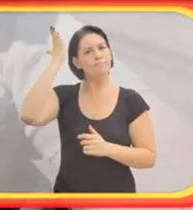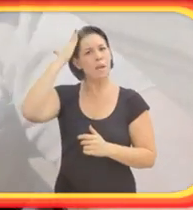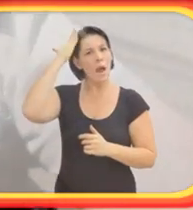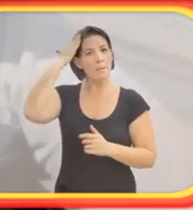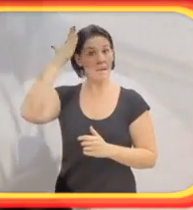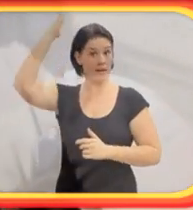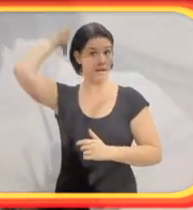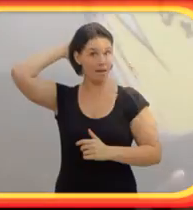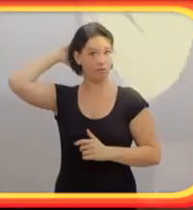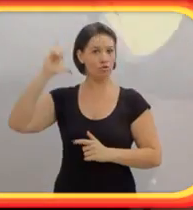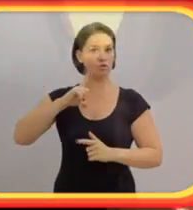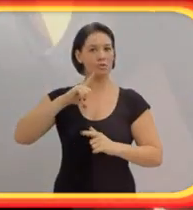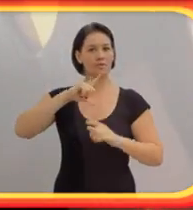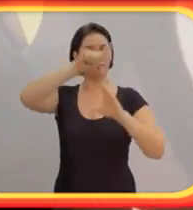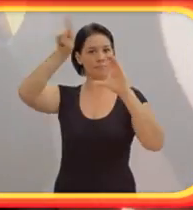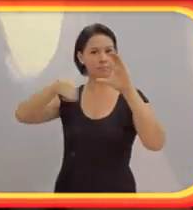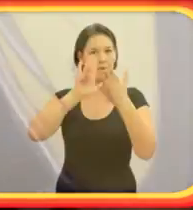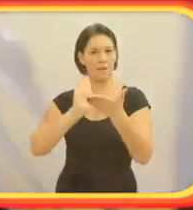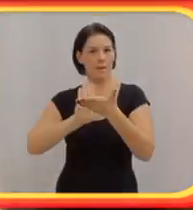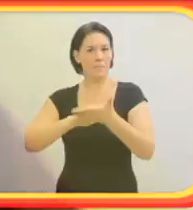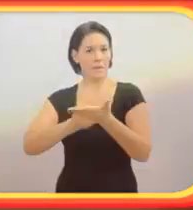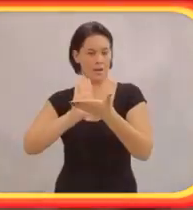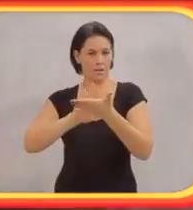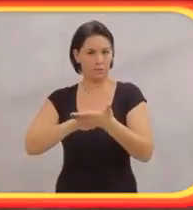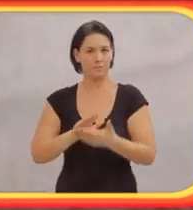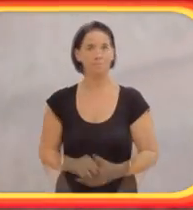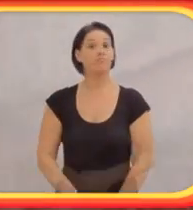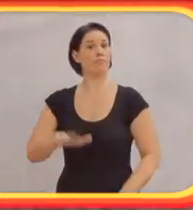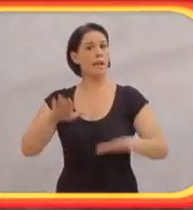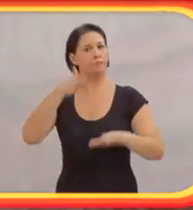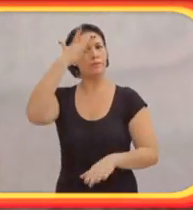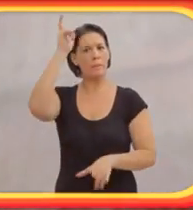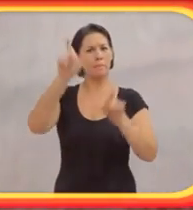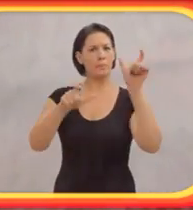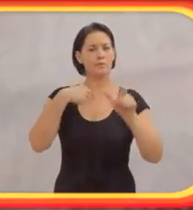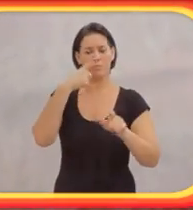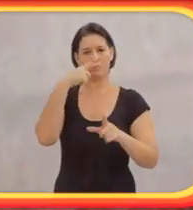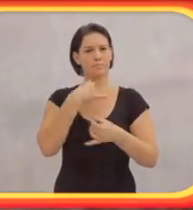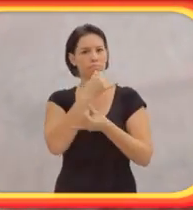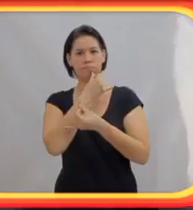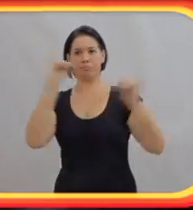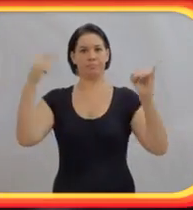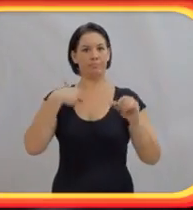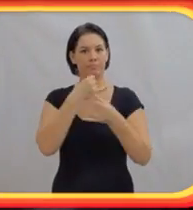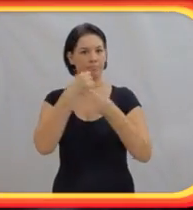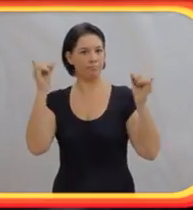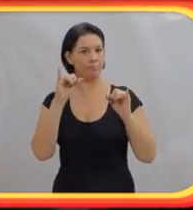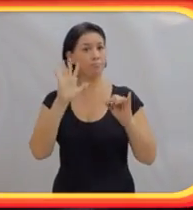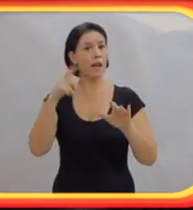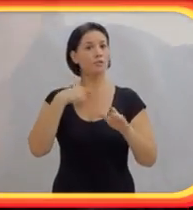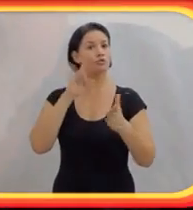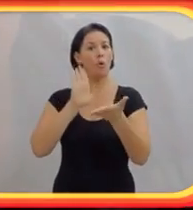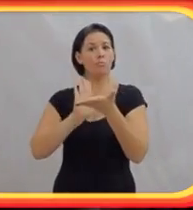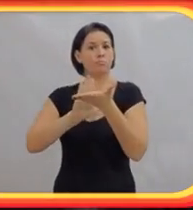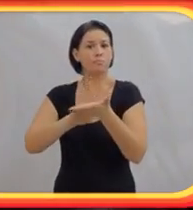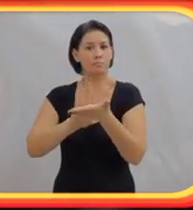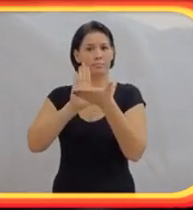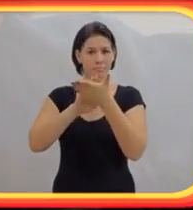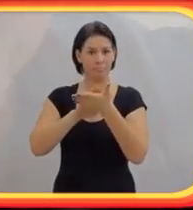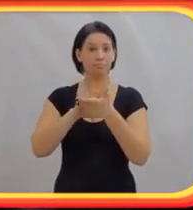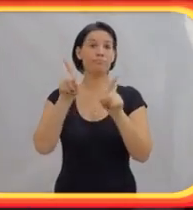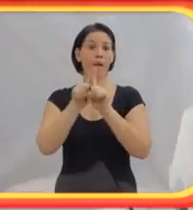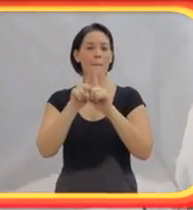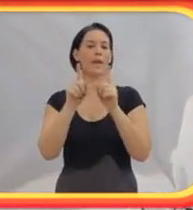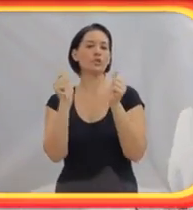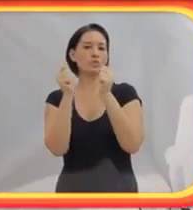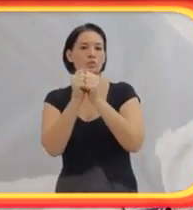Aqui na minha cabeça, aqui atrás, esse círculo, é a embreagem da cabeça. Encosta a cabeça nas costas do banco. Às vezes até as pessoas pensam que está dando um ataque em mim,